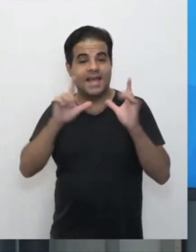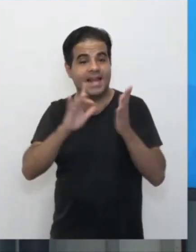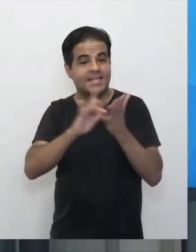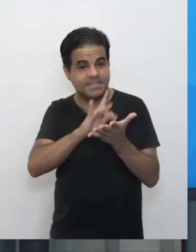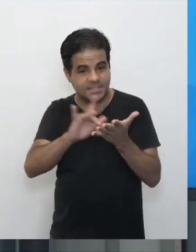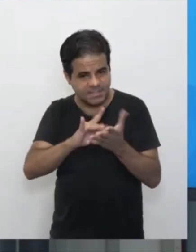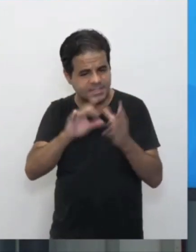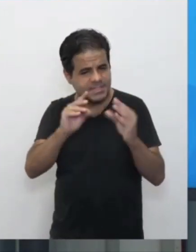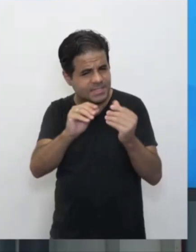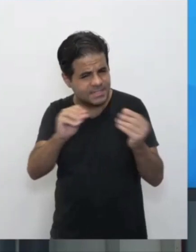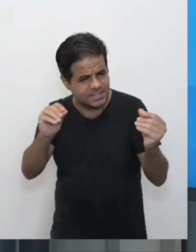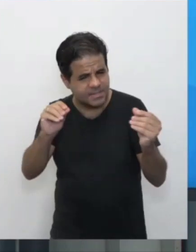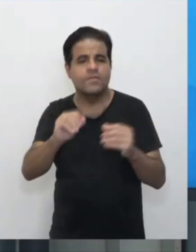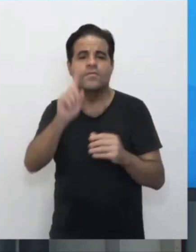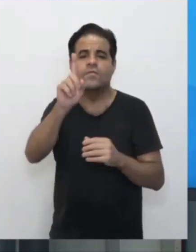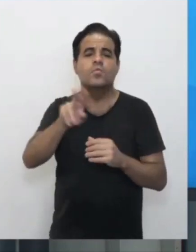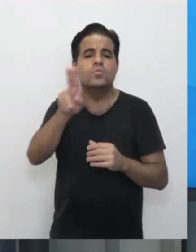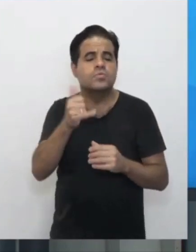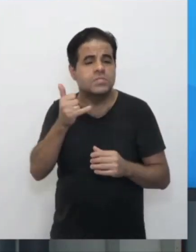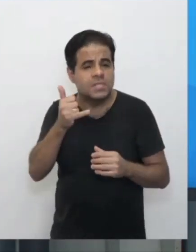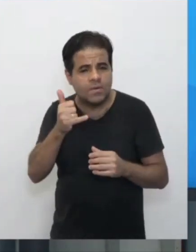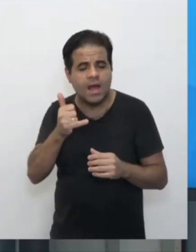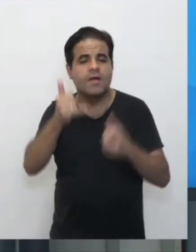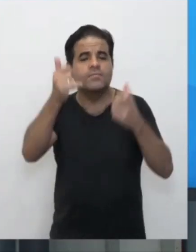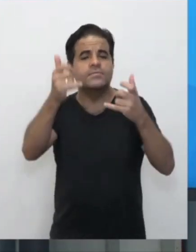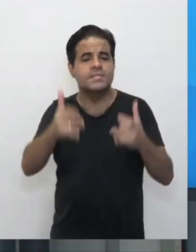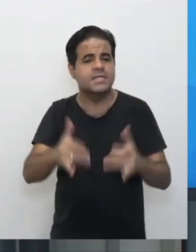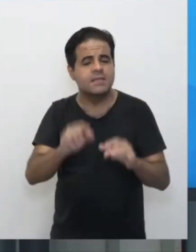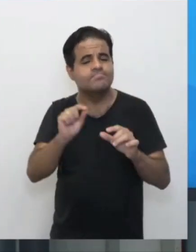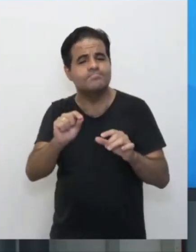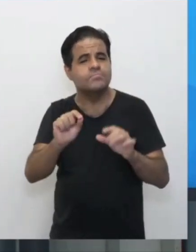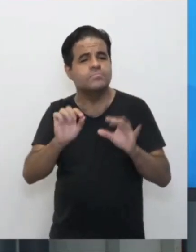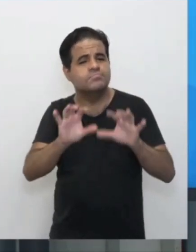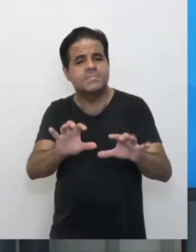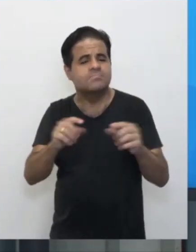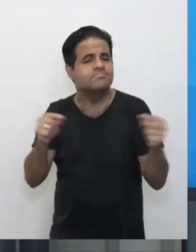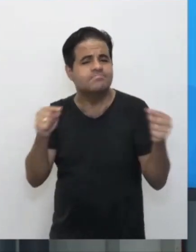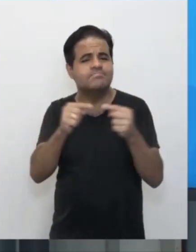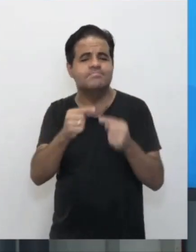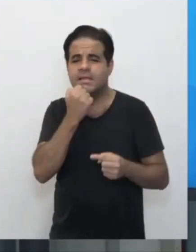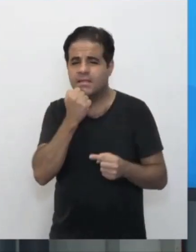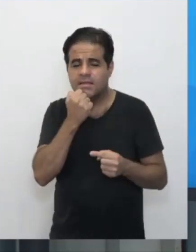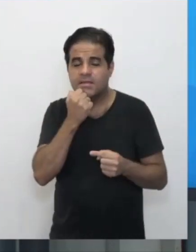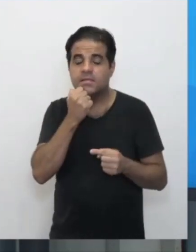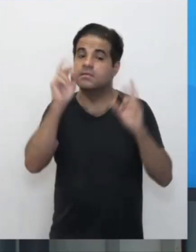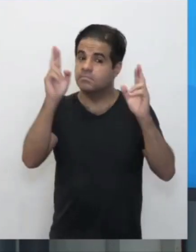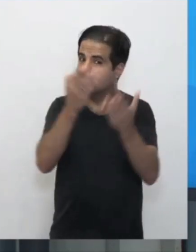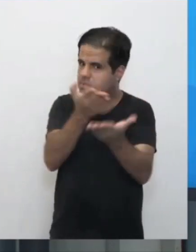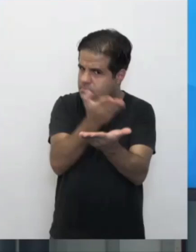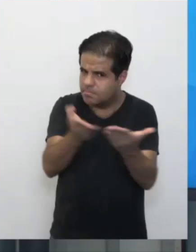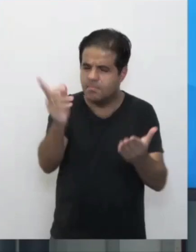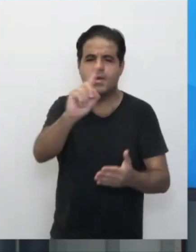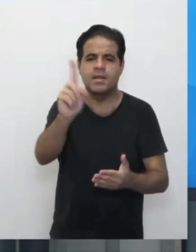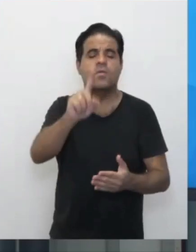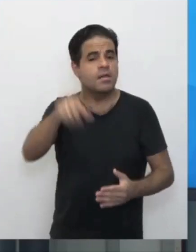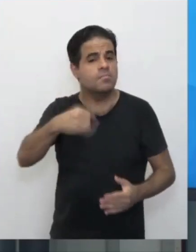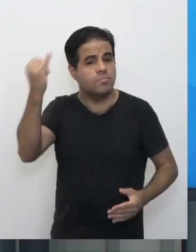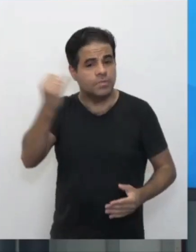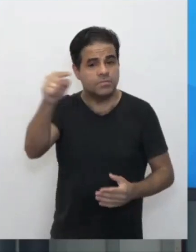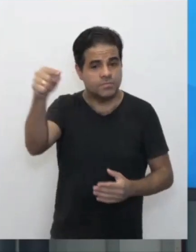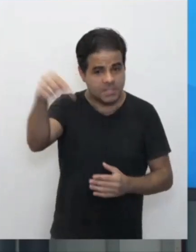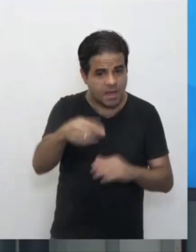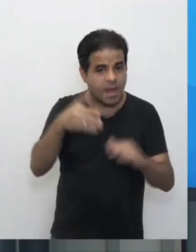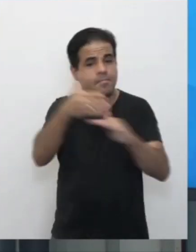Toque. Um curso aí de celular, vamos ver essas implicações que tem com a ciência. Espero que vocês não percam. É muito importante a sua